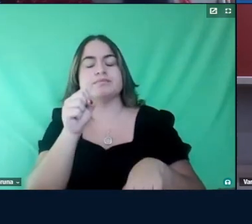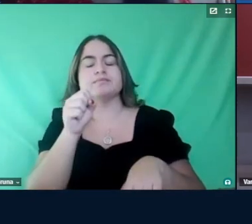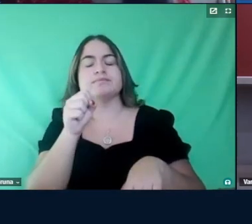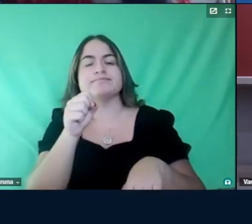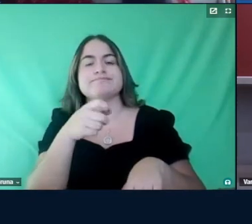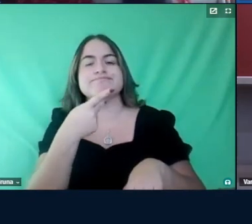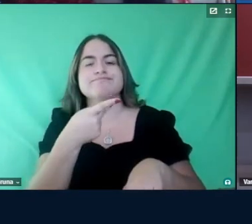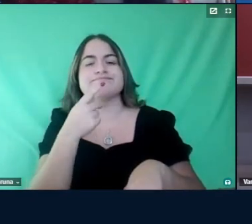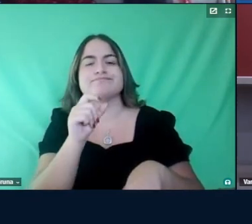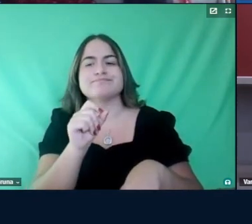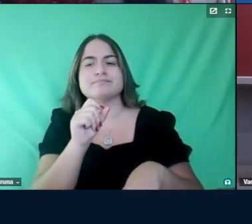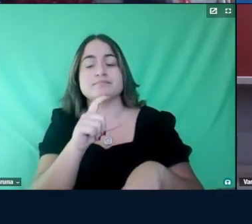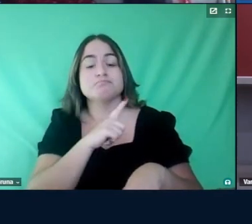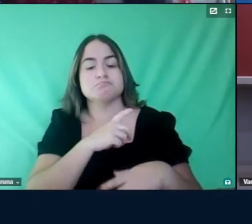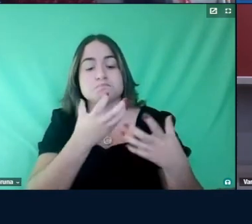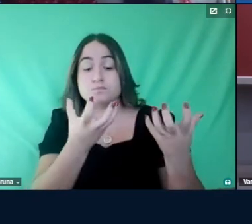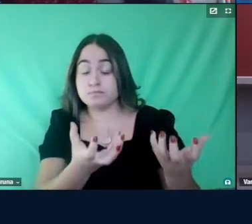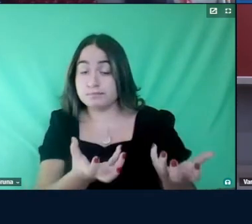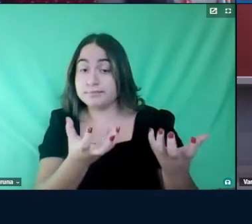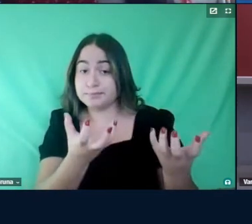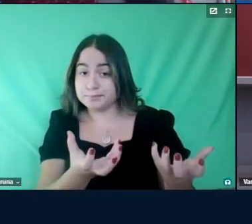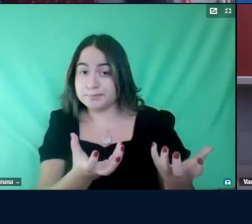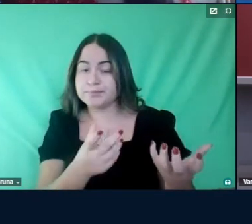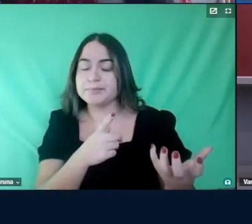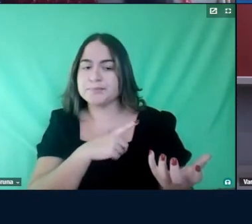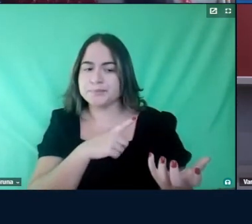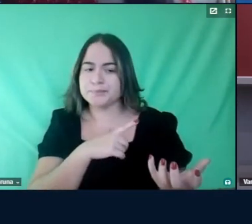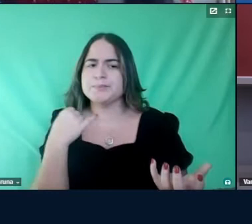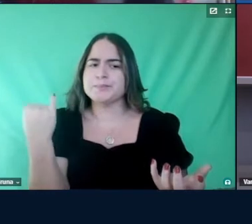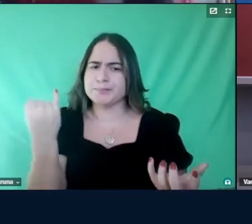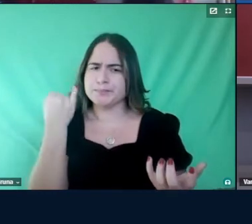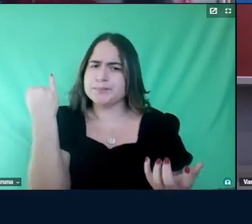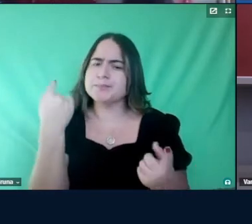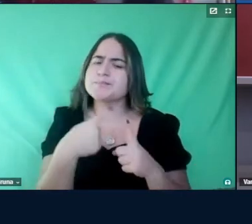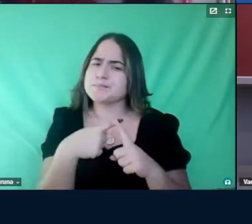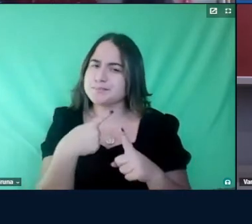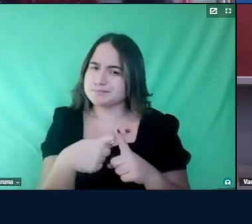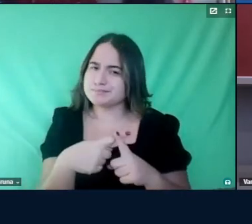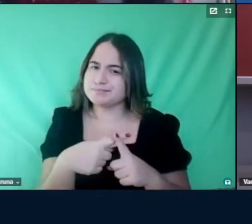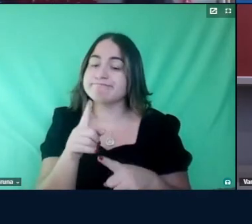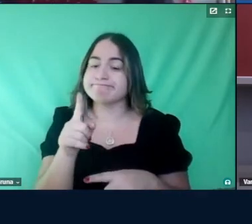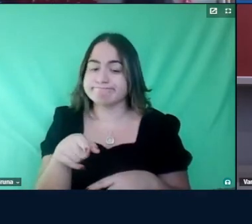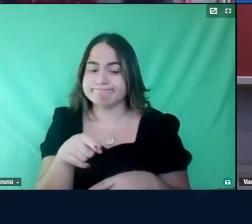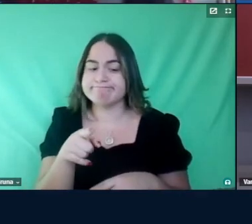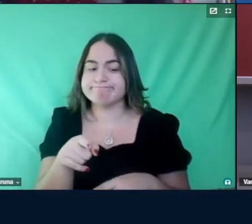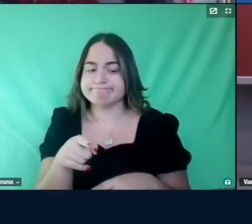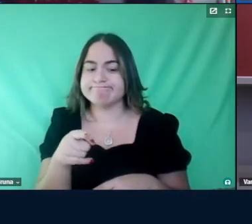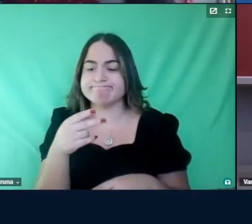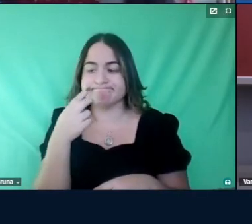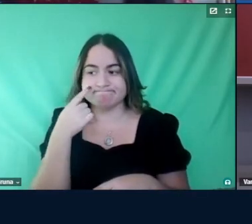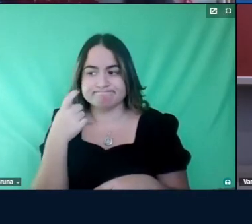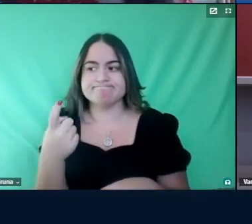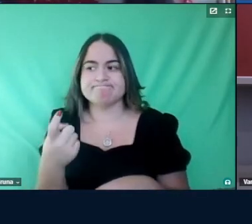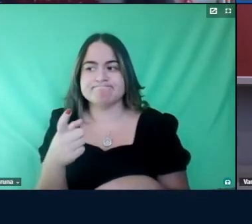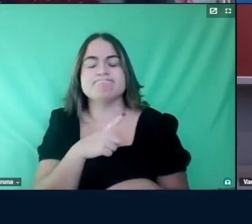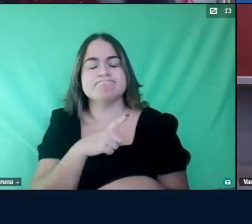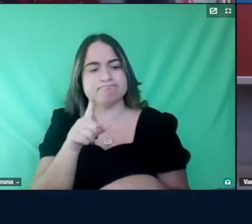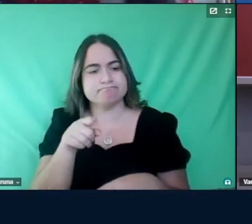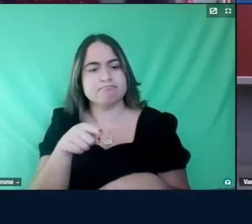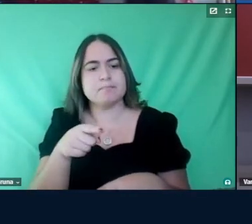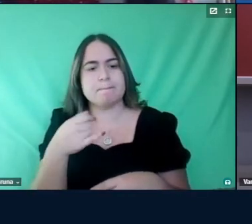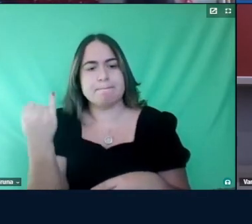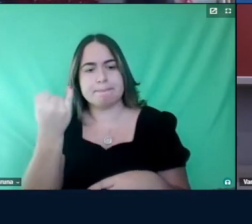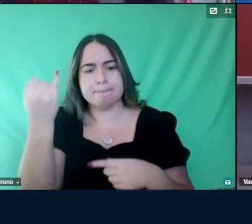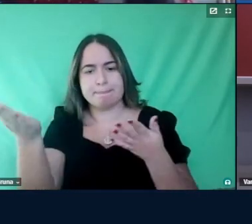que ela tem peso, ela tem importância, por quê? Porque ela é relevante, porque ela é pertinente pelo